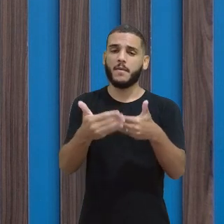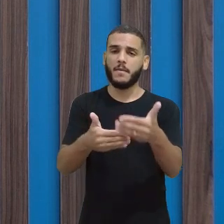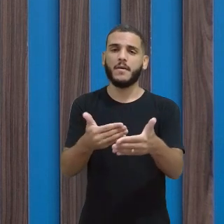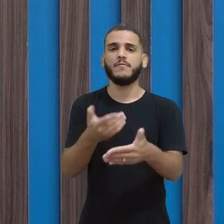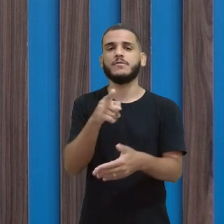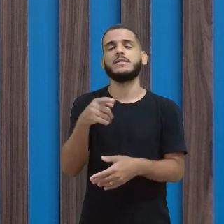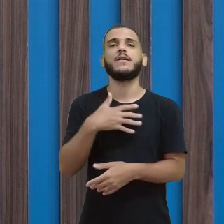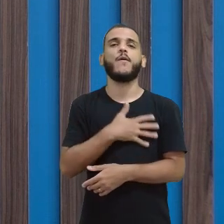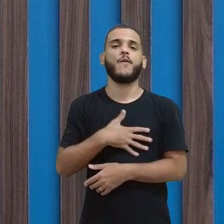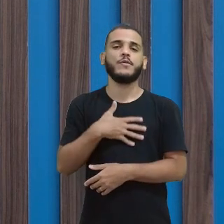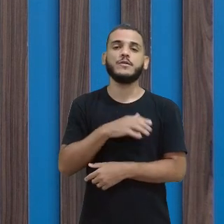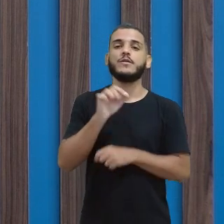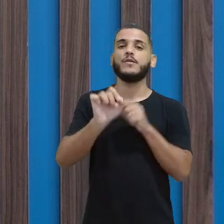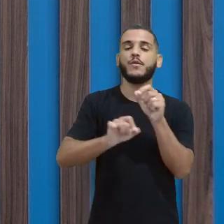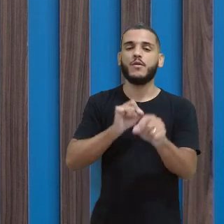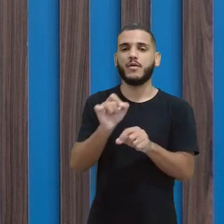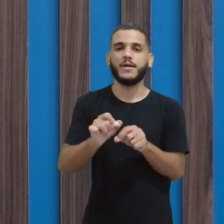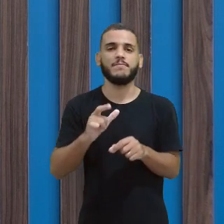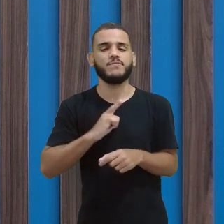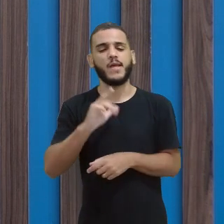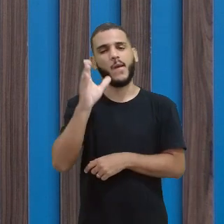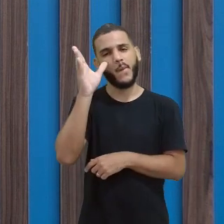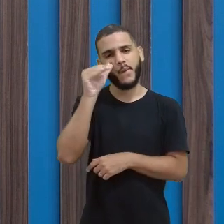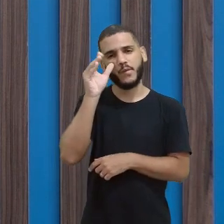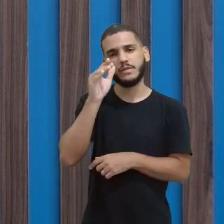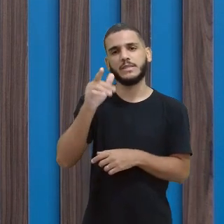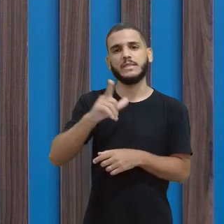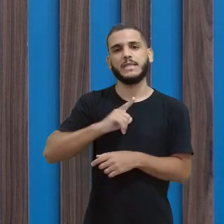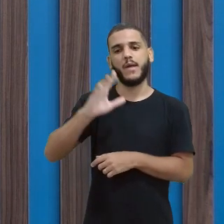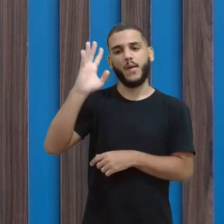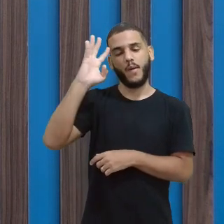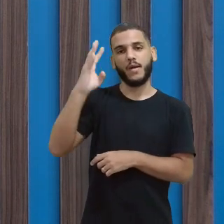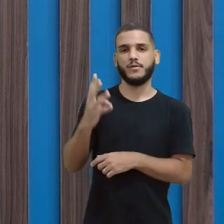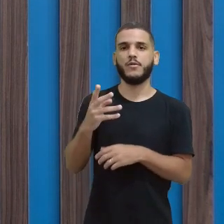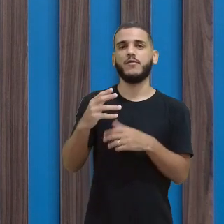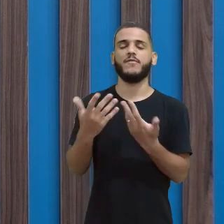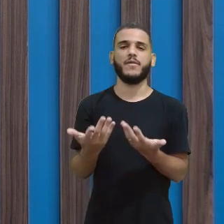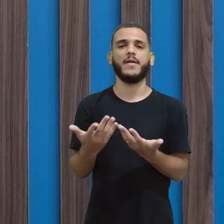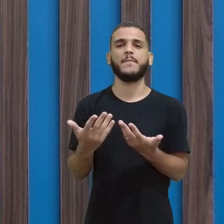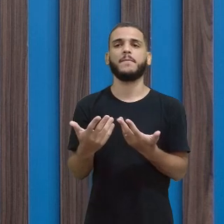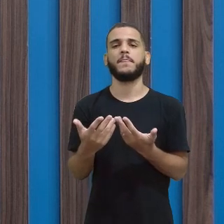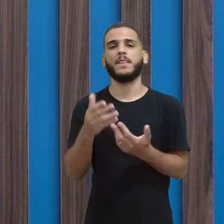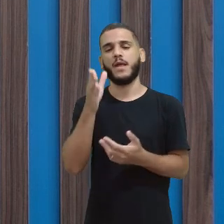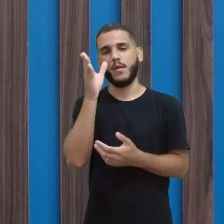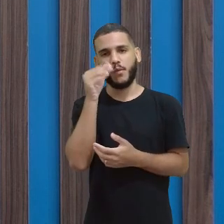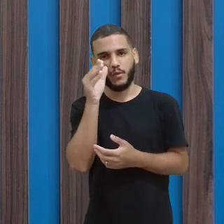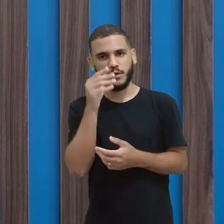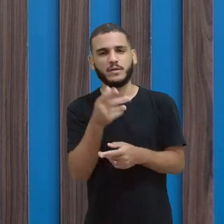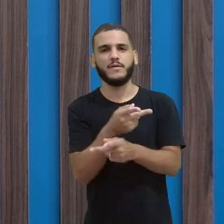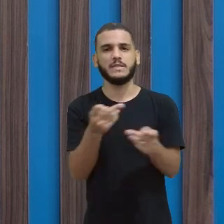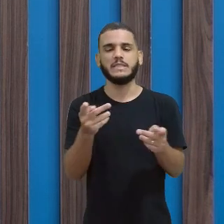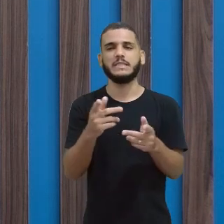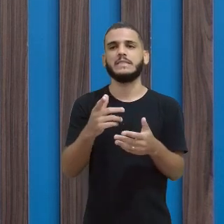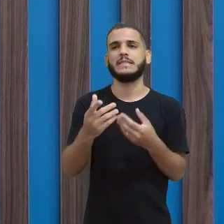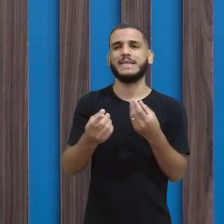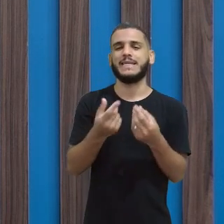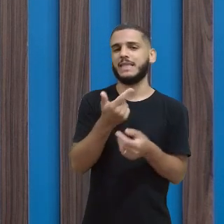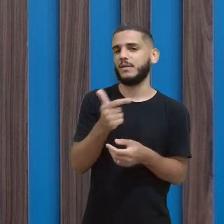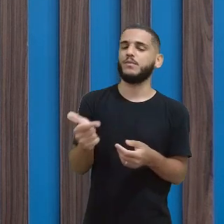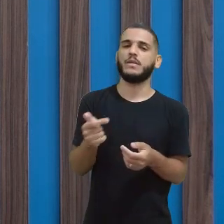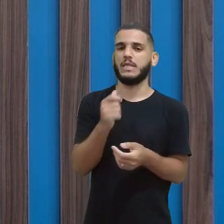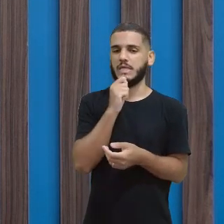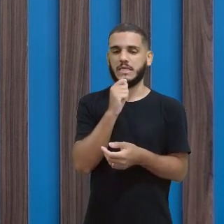gostaria, né, diante de sua curiosidade, de resolver alguma curiosidade que você até então não tem.